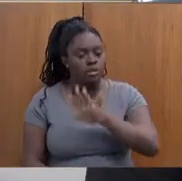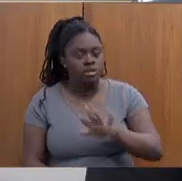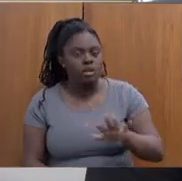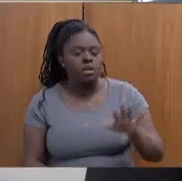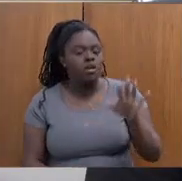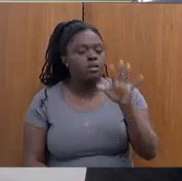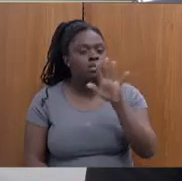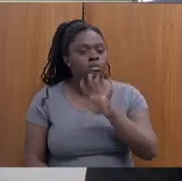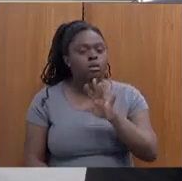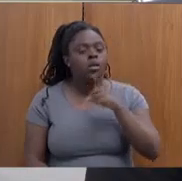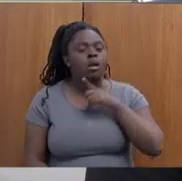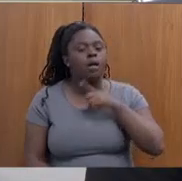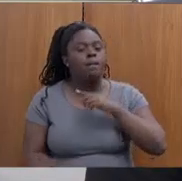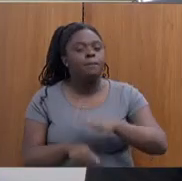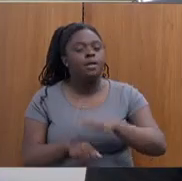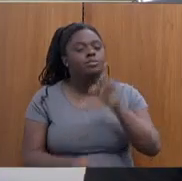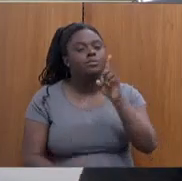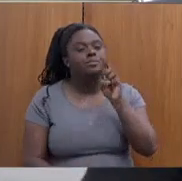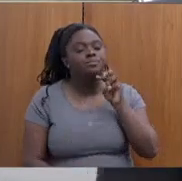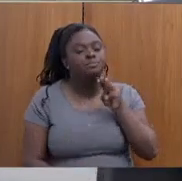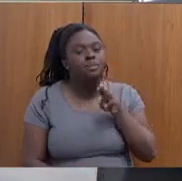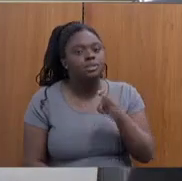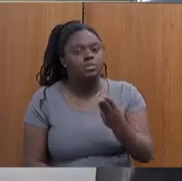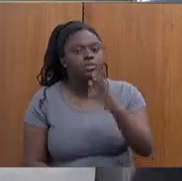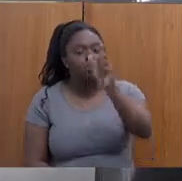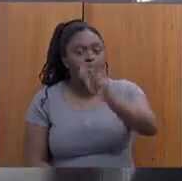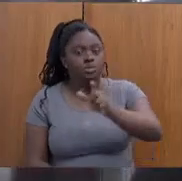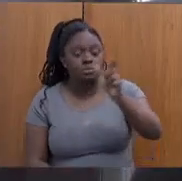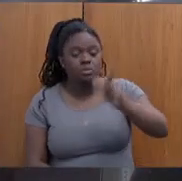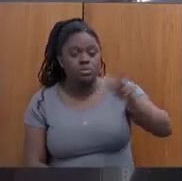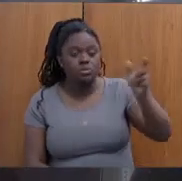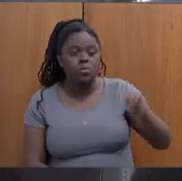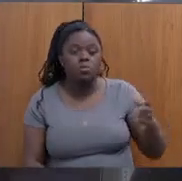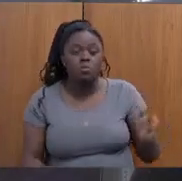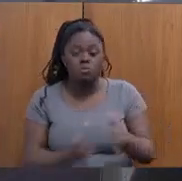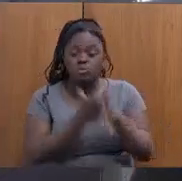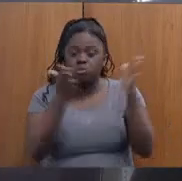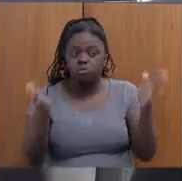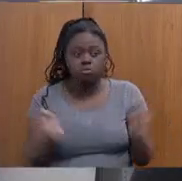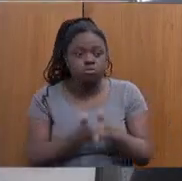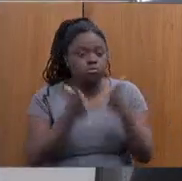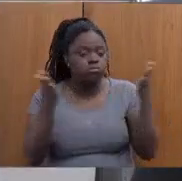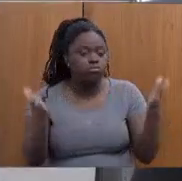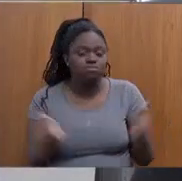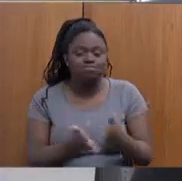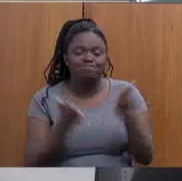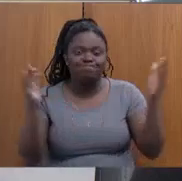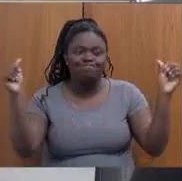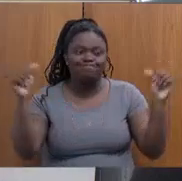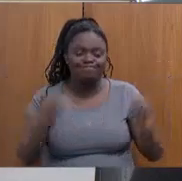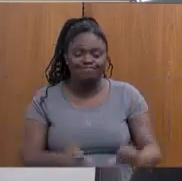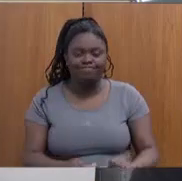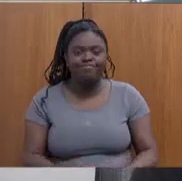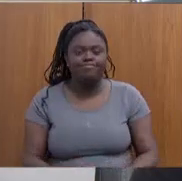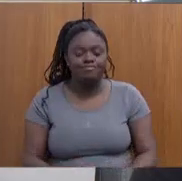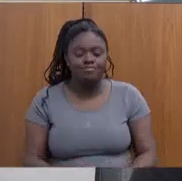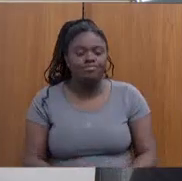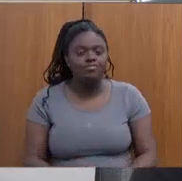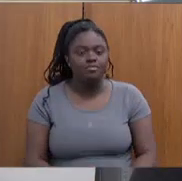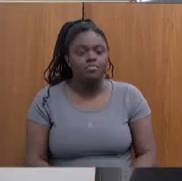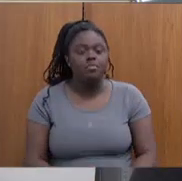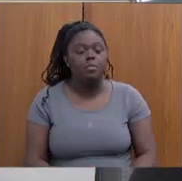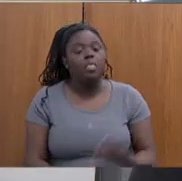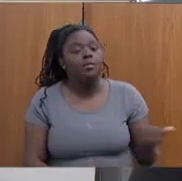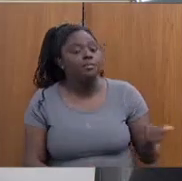nós temos mais de um milhão de pessoas em situação de extrema pobreza. Sim. E era importante saber